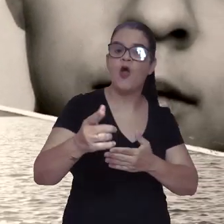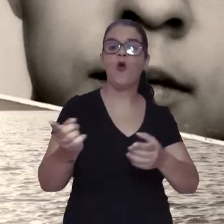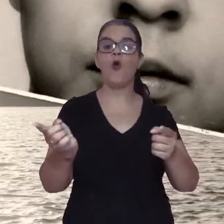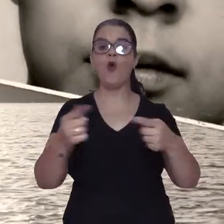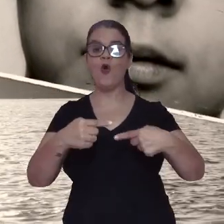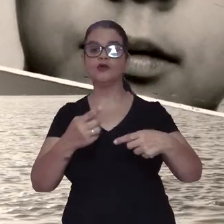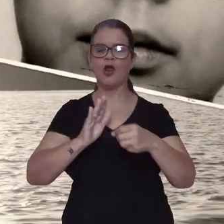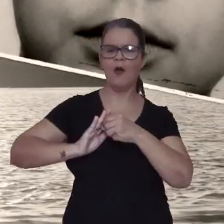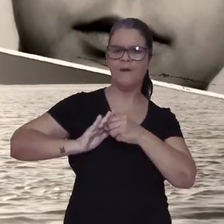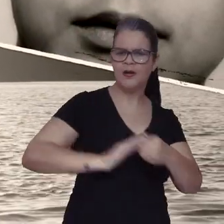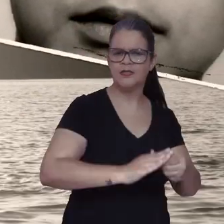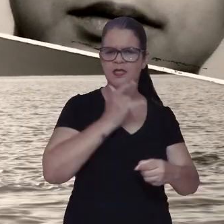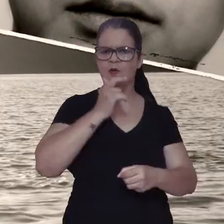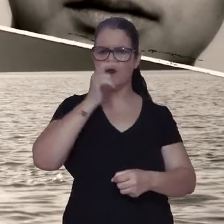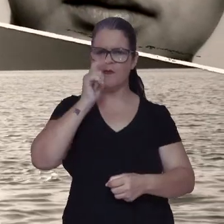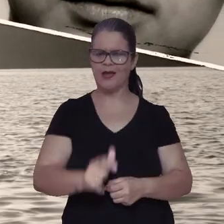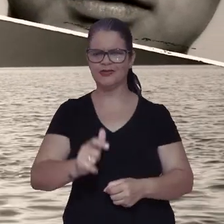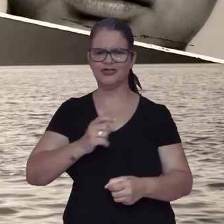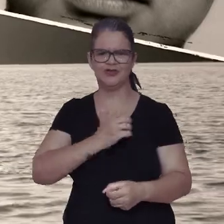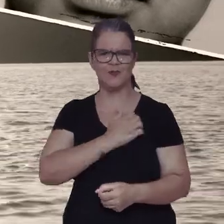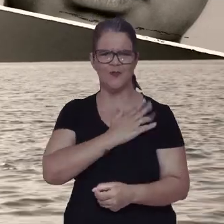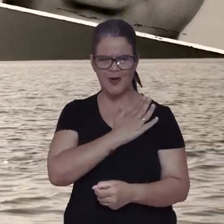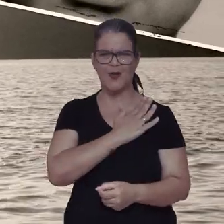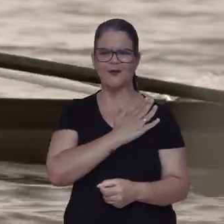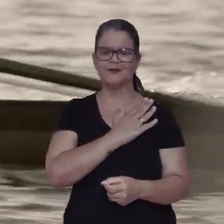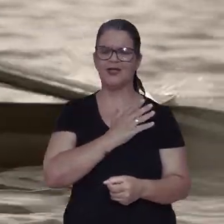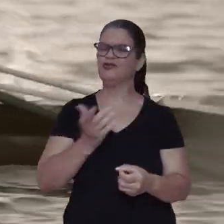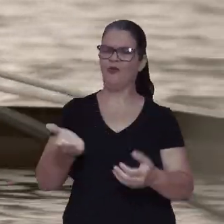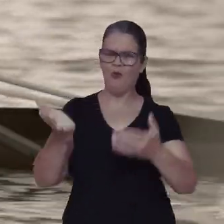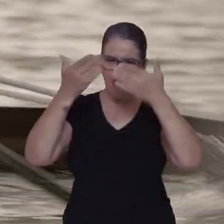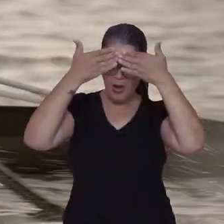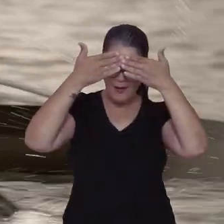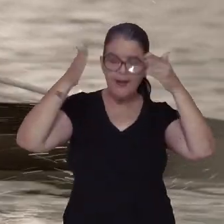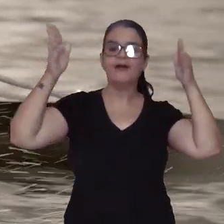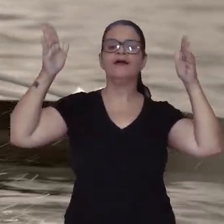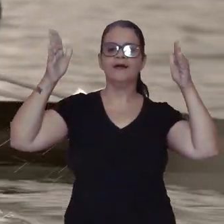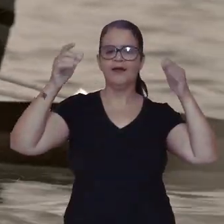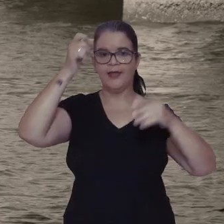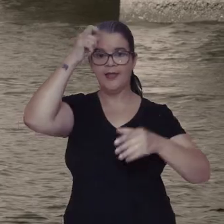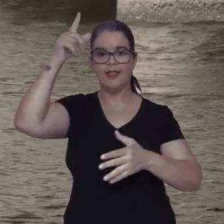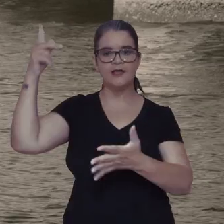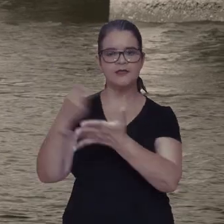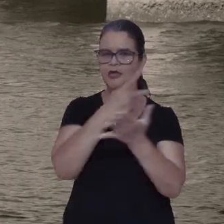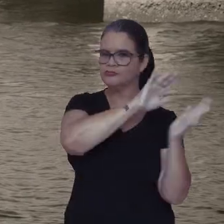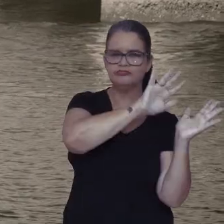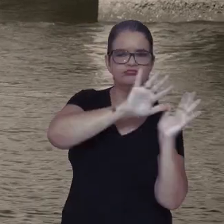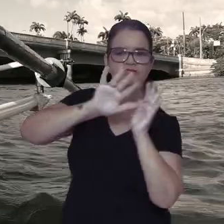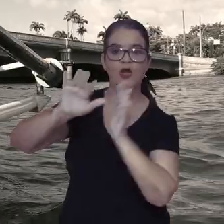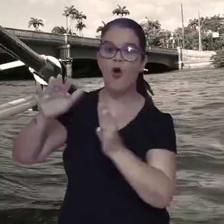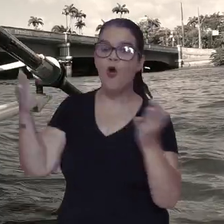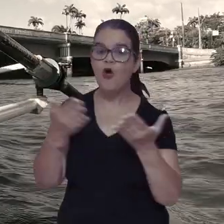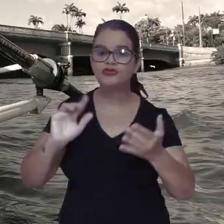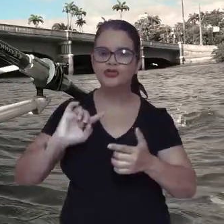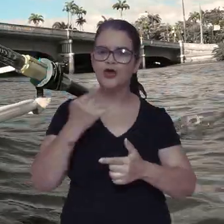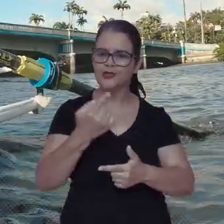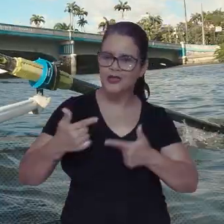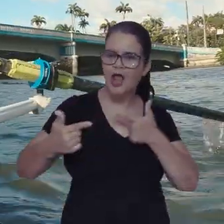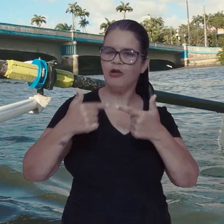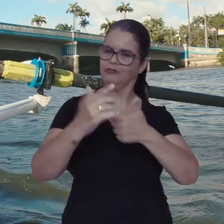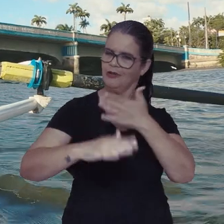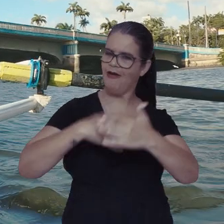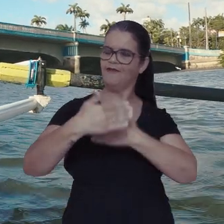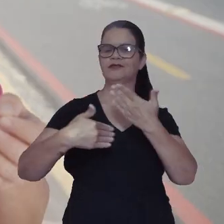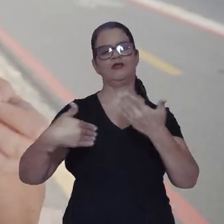contra a opressão, o machismo e o preconceito, derrubando tabus e concepções superadas. Hoje a nossa luta